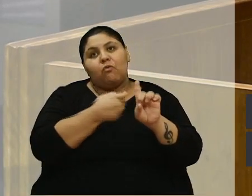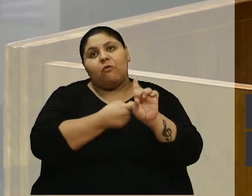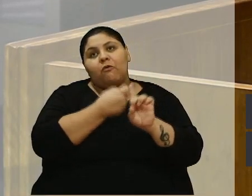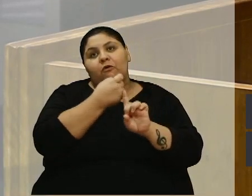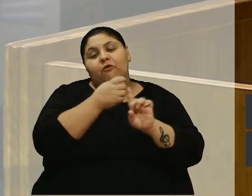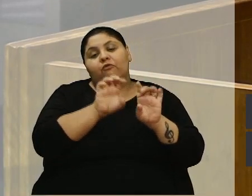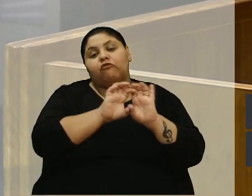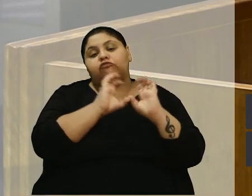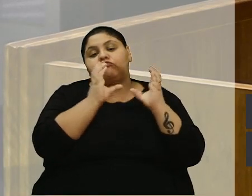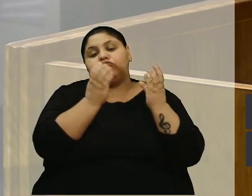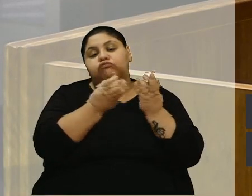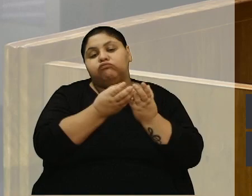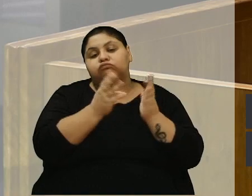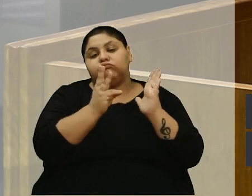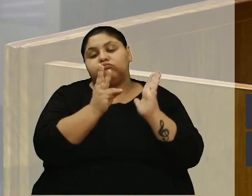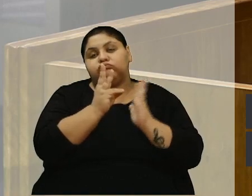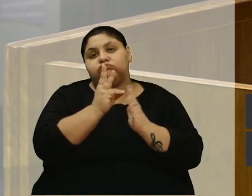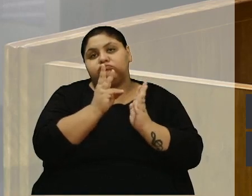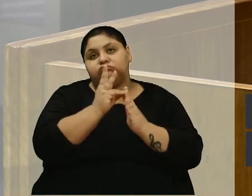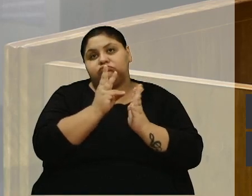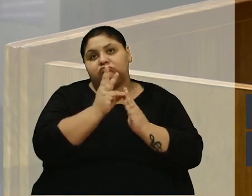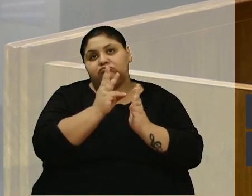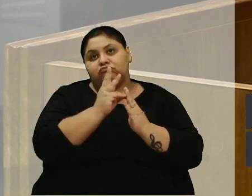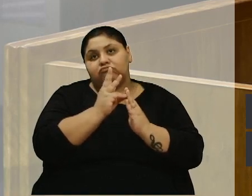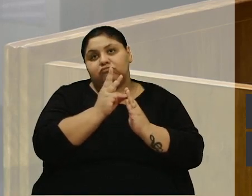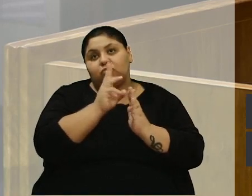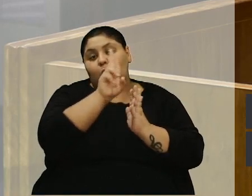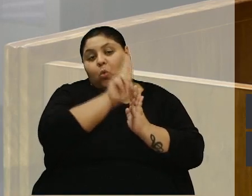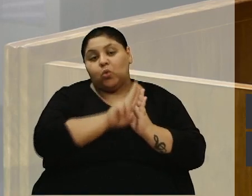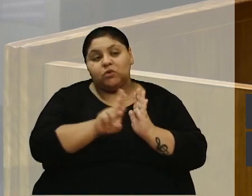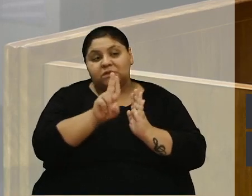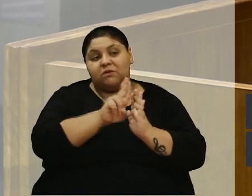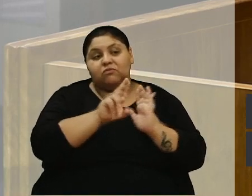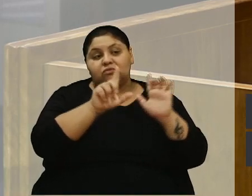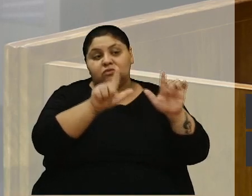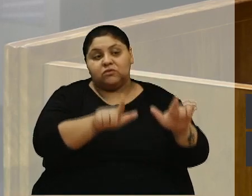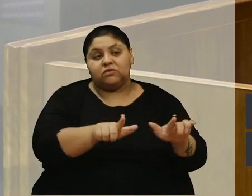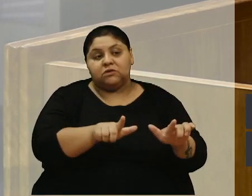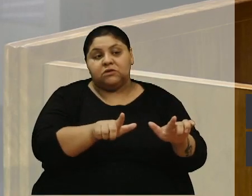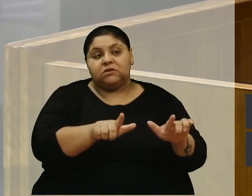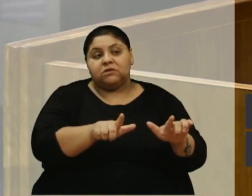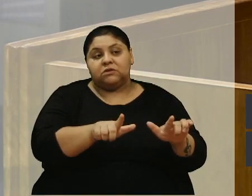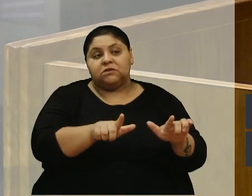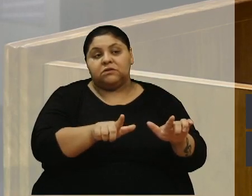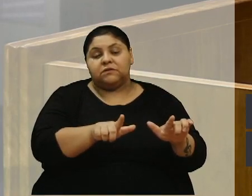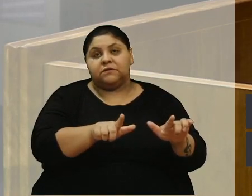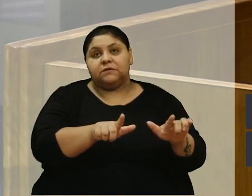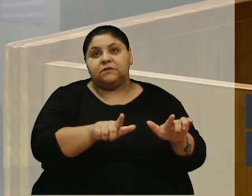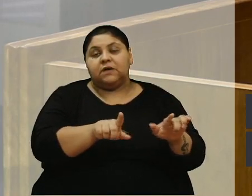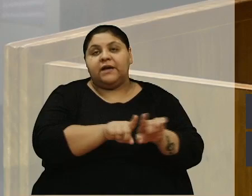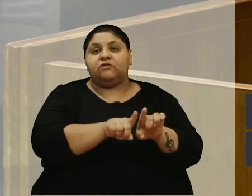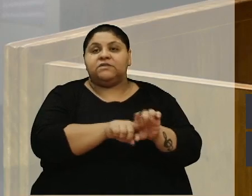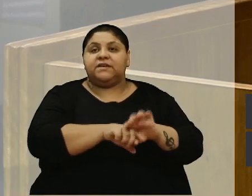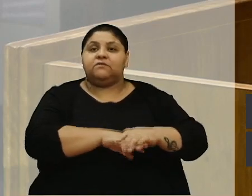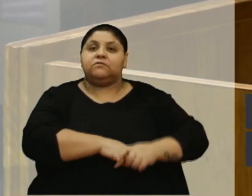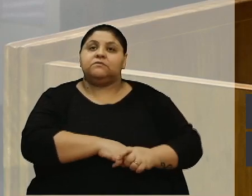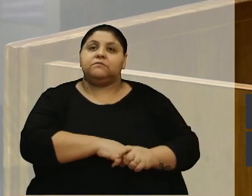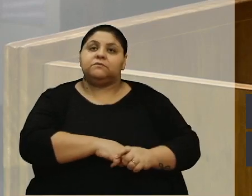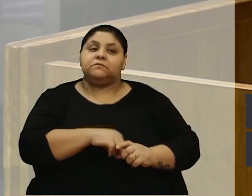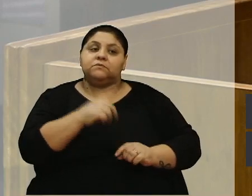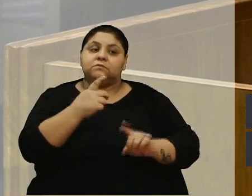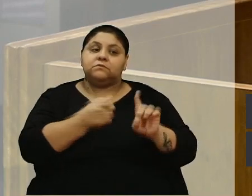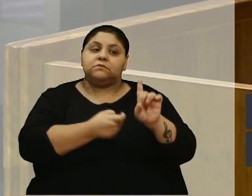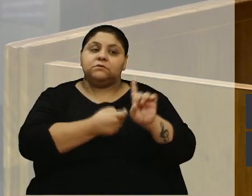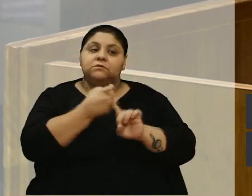comunidade dos indígenas ocupam. Em menos, em um mês e meio, né? E eles foram